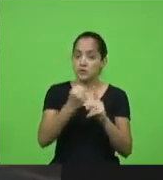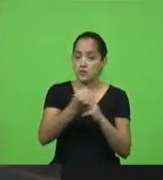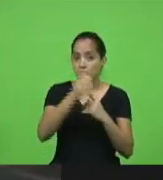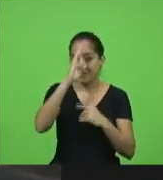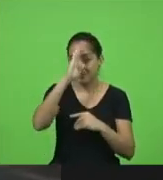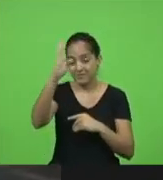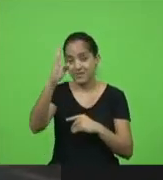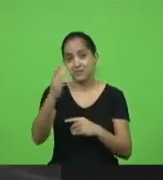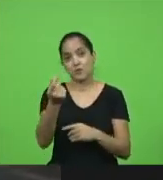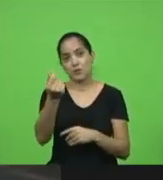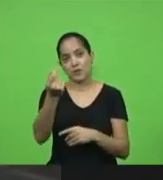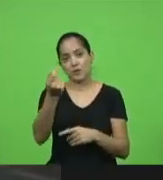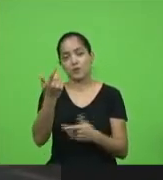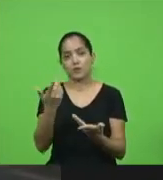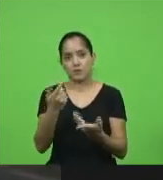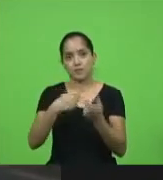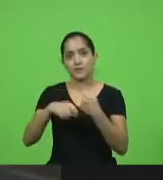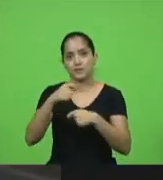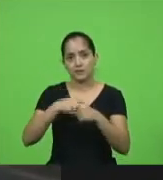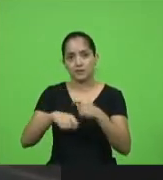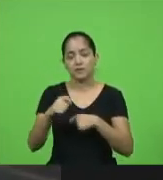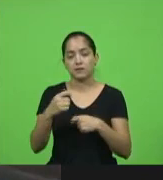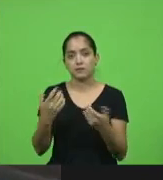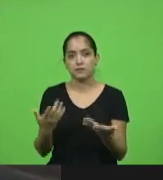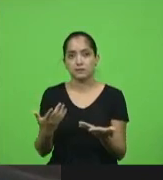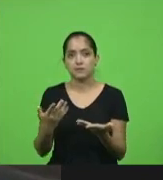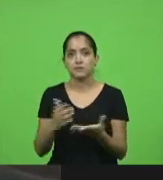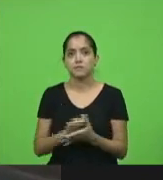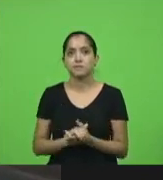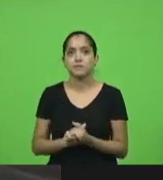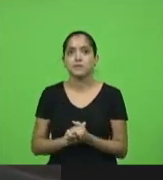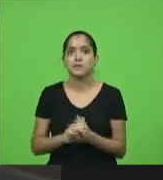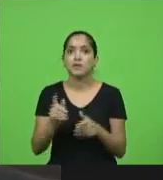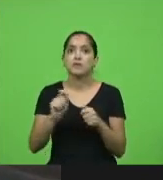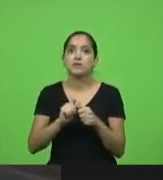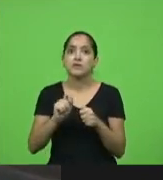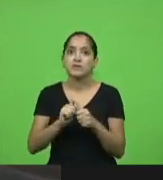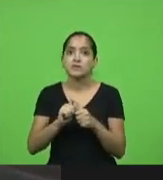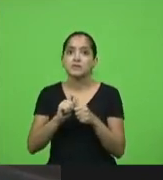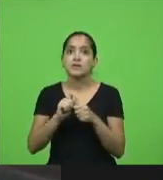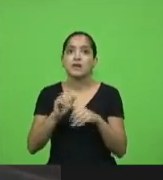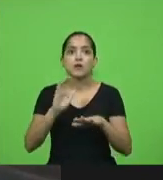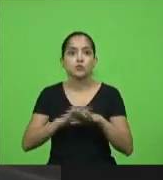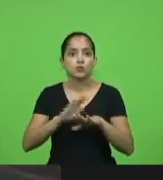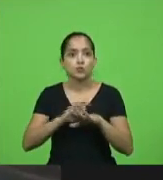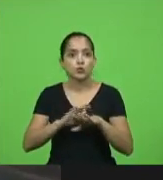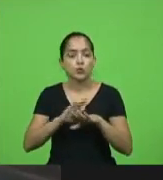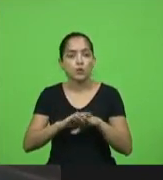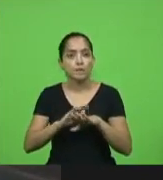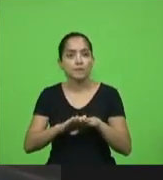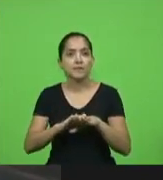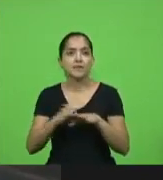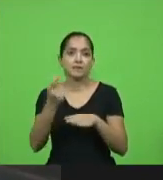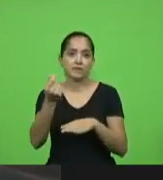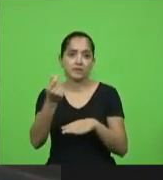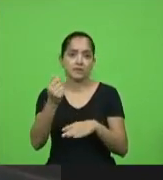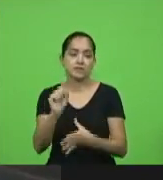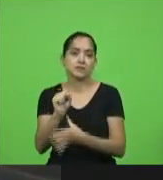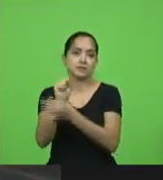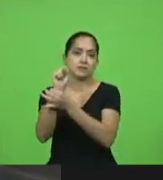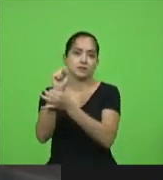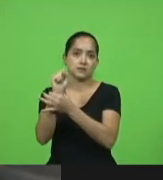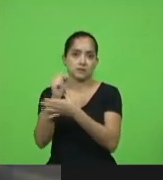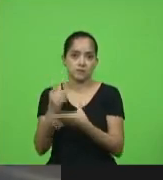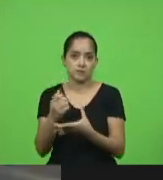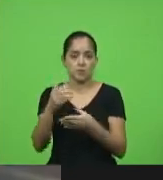econômica para poderem fazer ter a sua autonomia financeira garantida então por isso eu